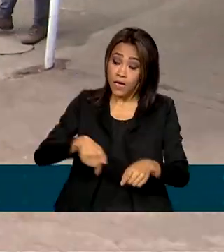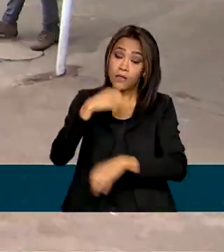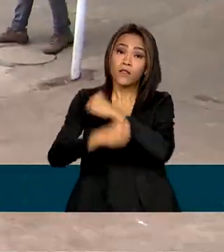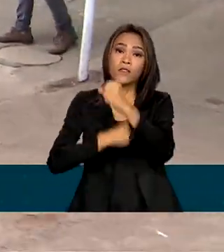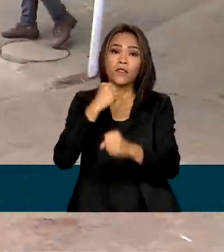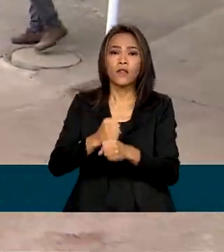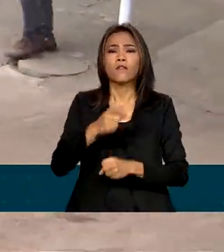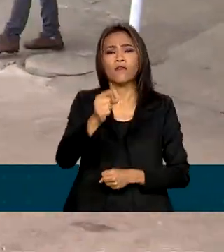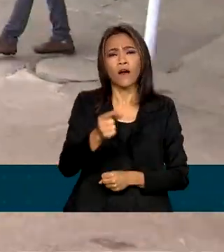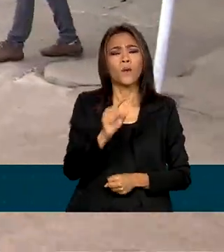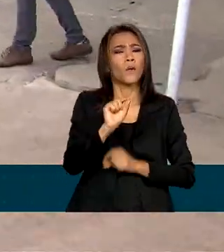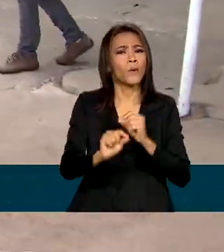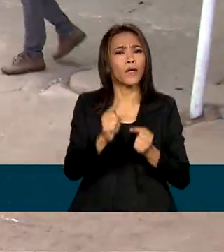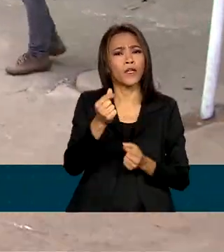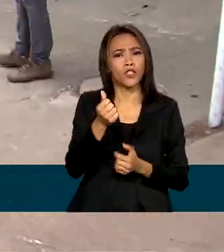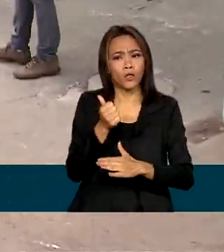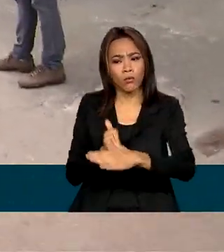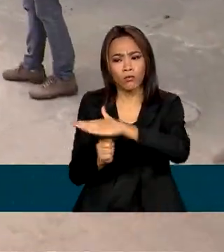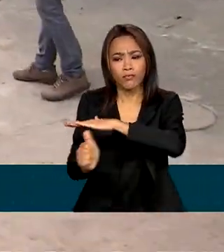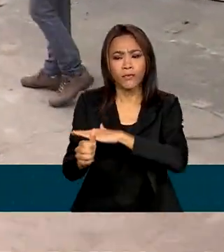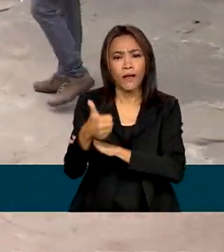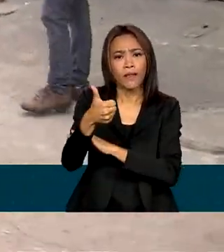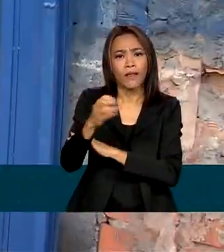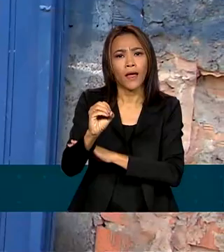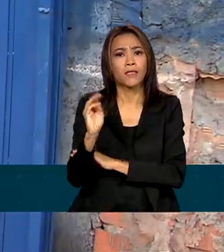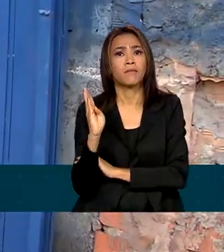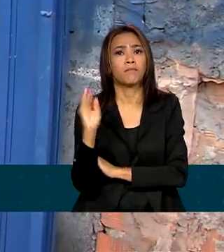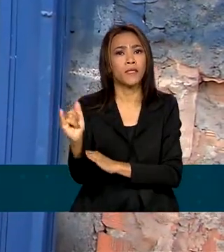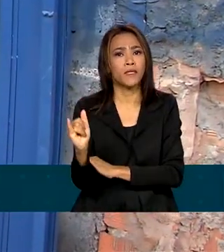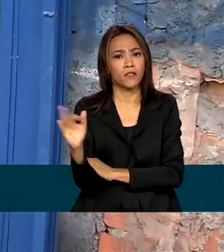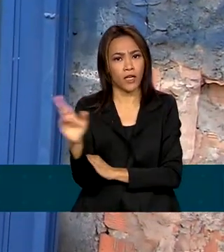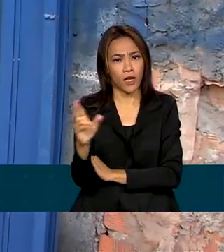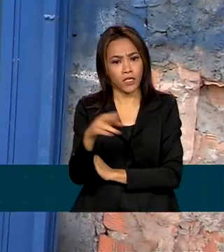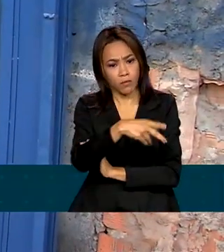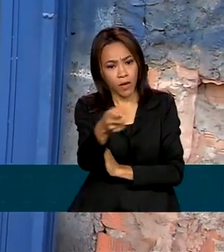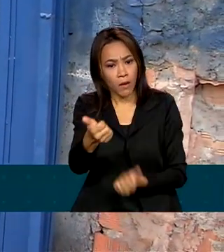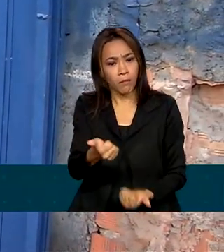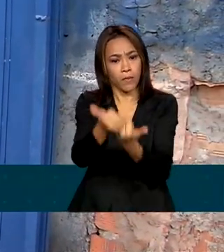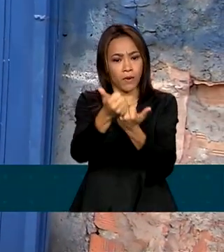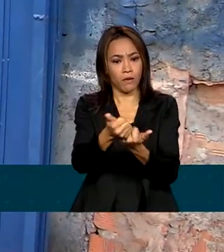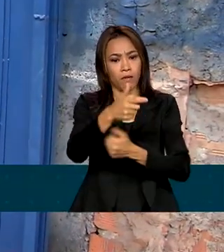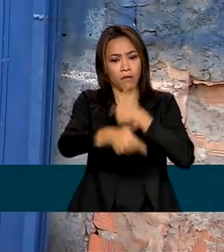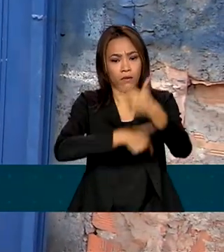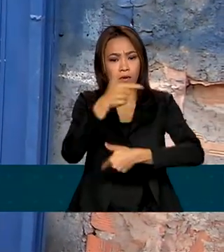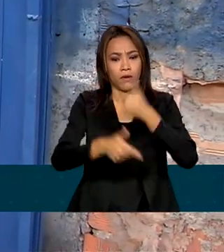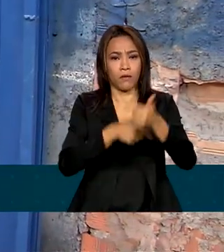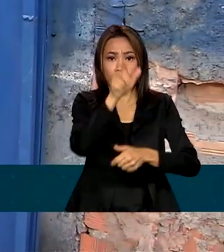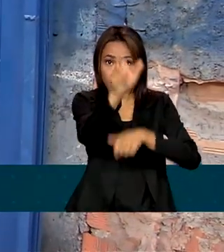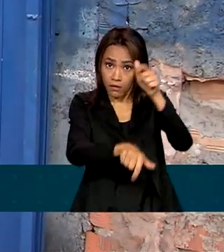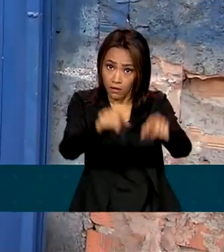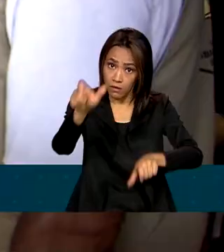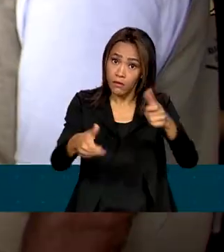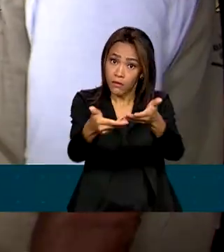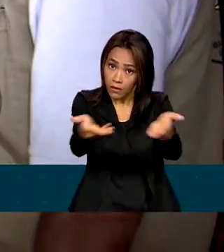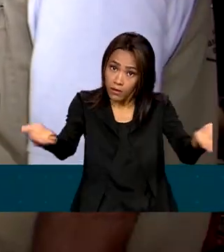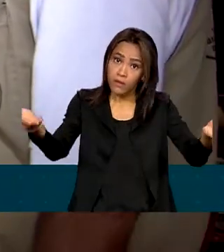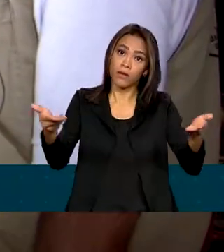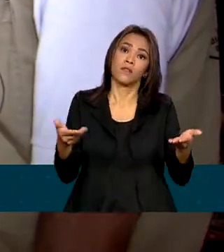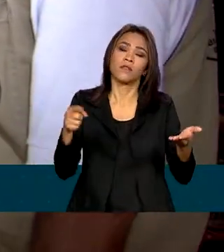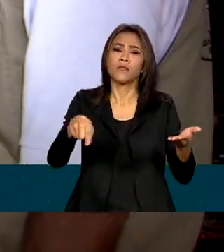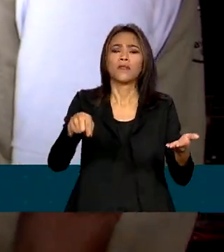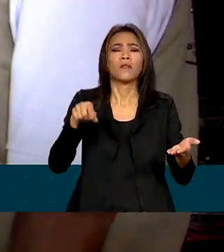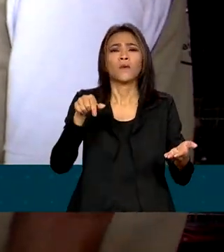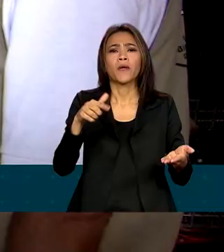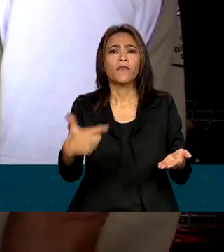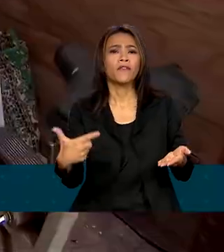destinação de cerca de 10 bilhões de reais para o fortalecimento do trabalho de atenção básica à saúde. Um aumento